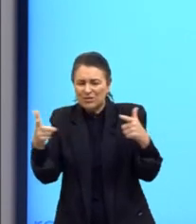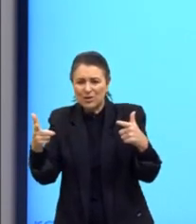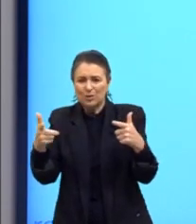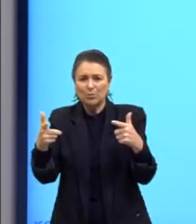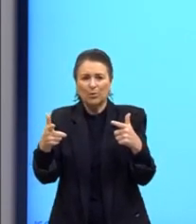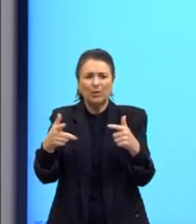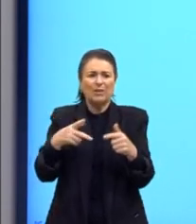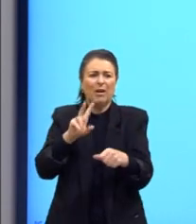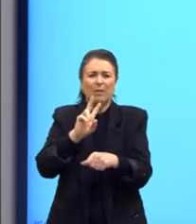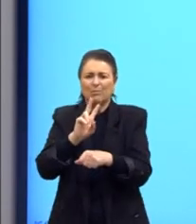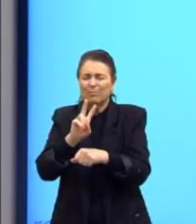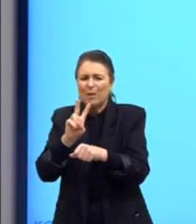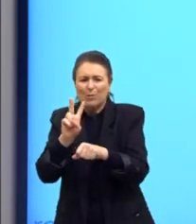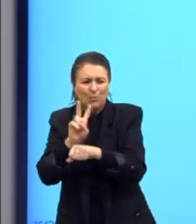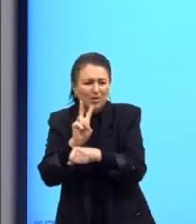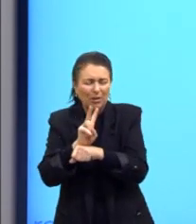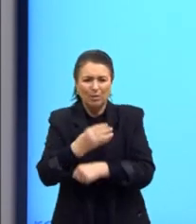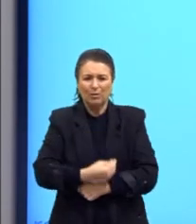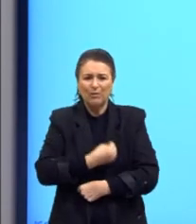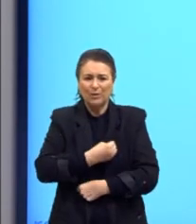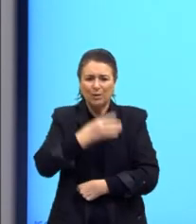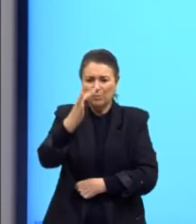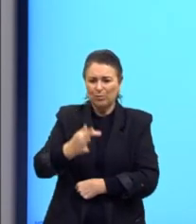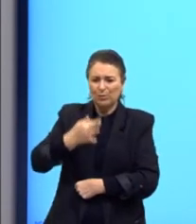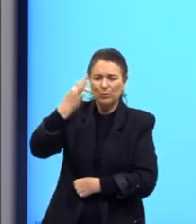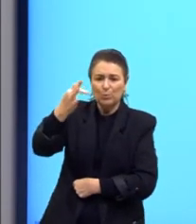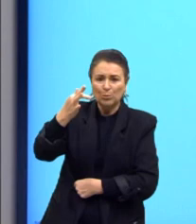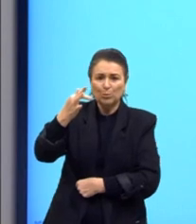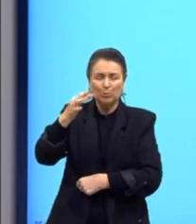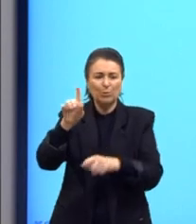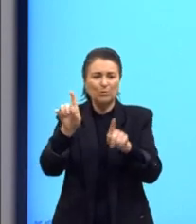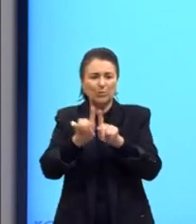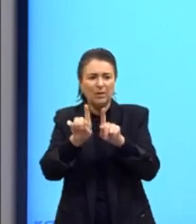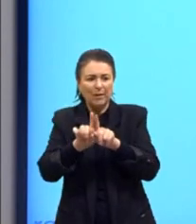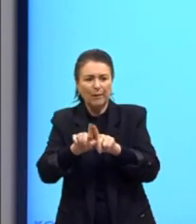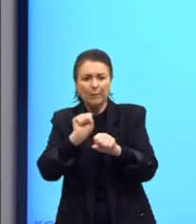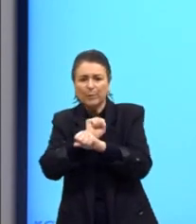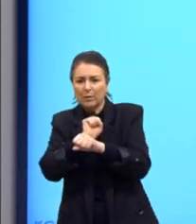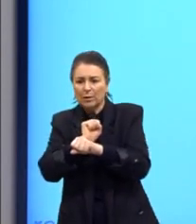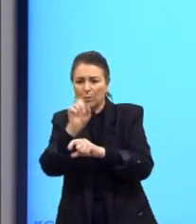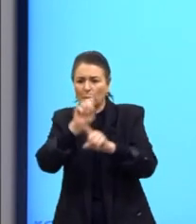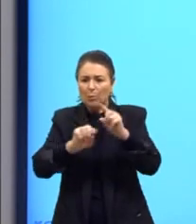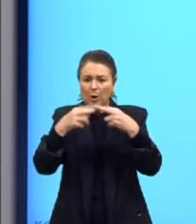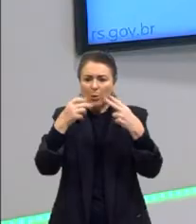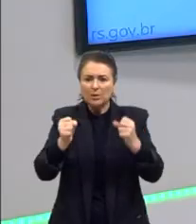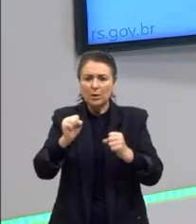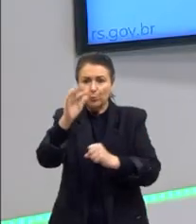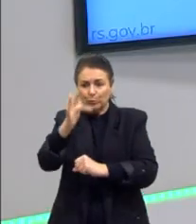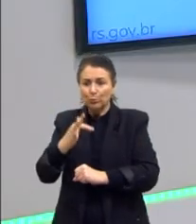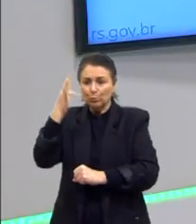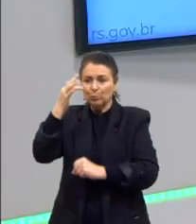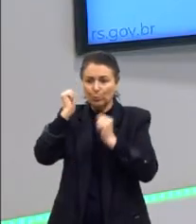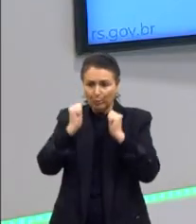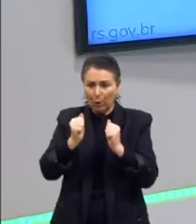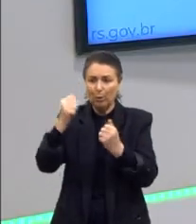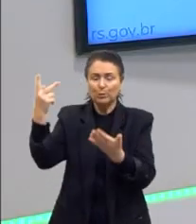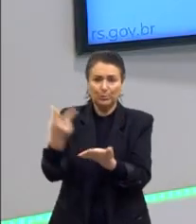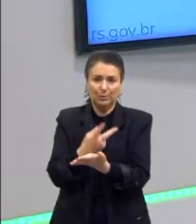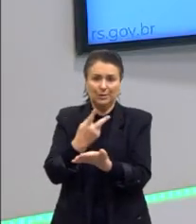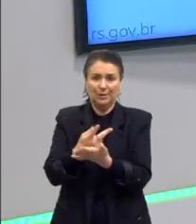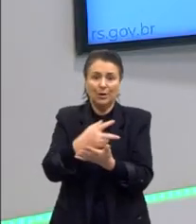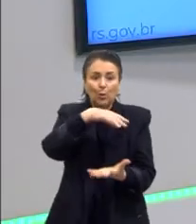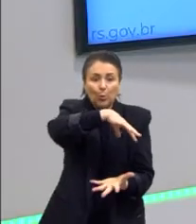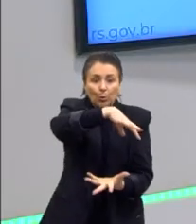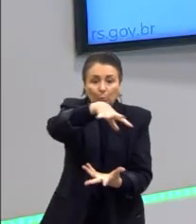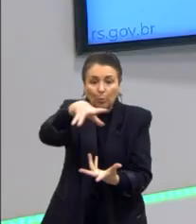uma vida futura, nós ficarmos nos resguardando para algo que possa acontecer. O Nietzsche critica muito isso. Para ele, o mundo é esse mundo